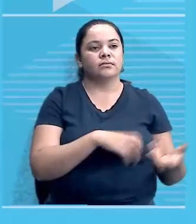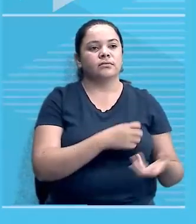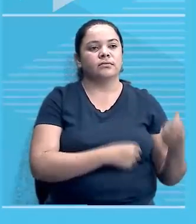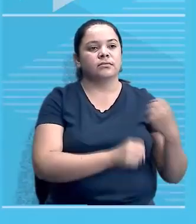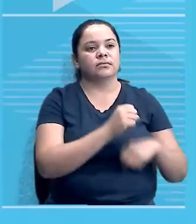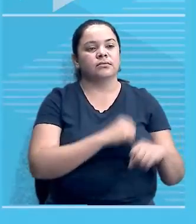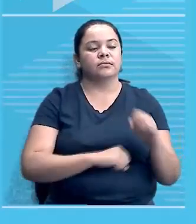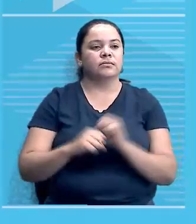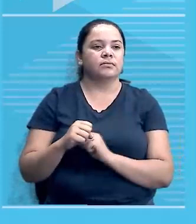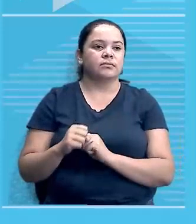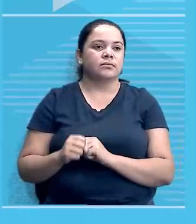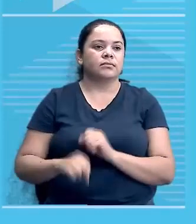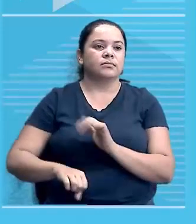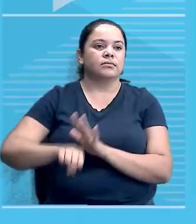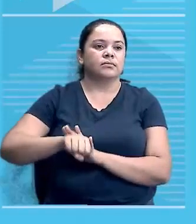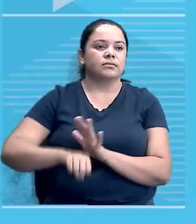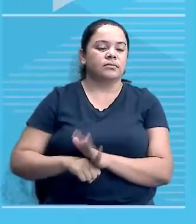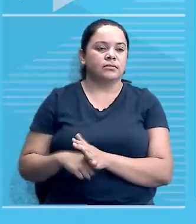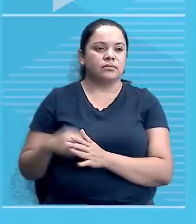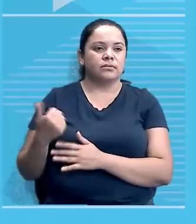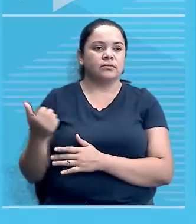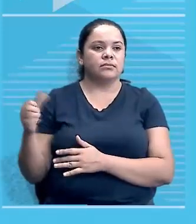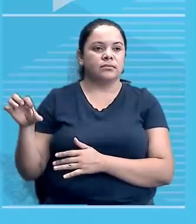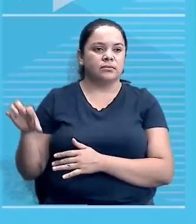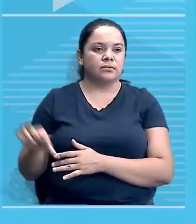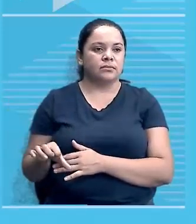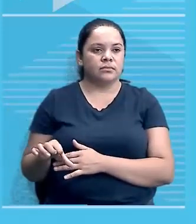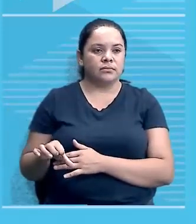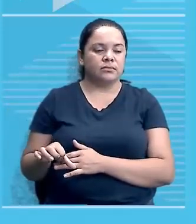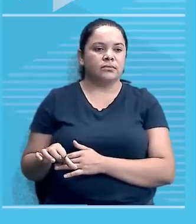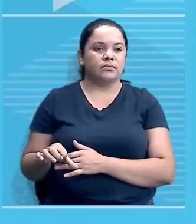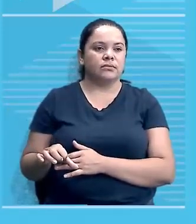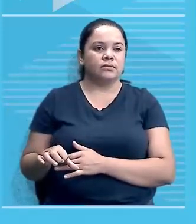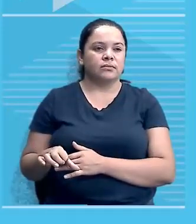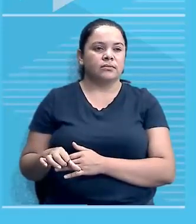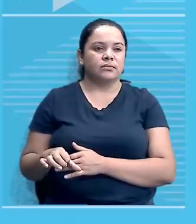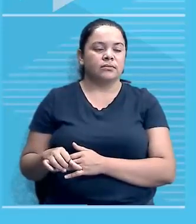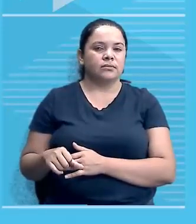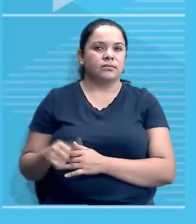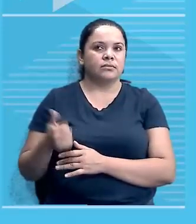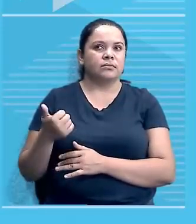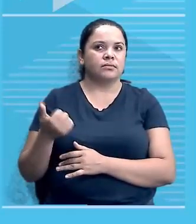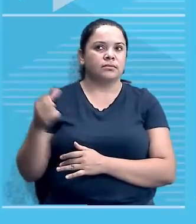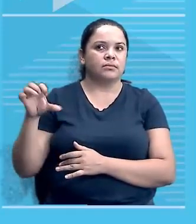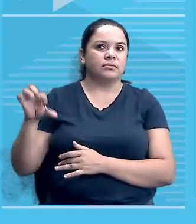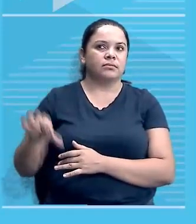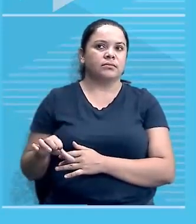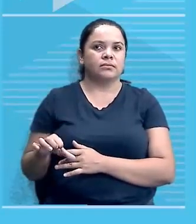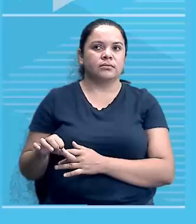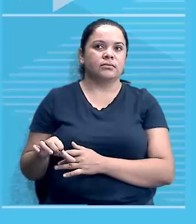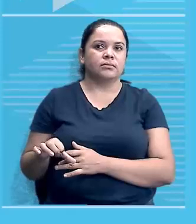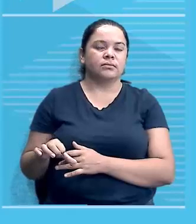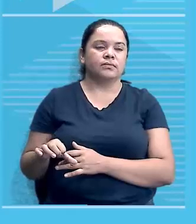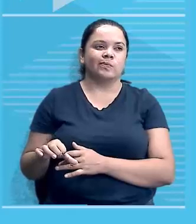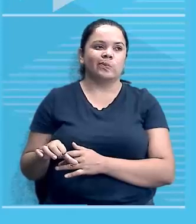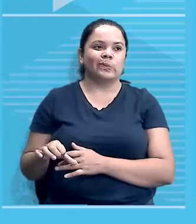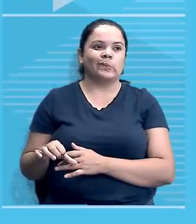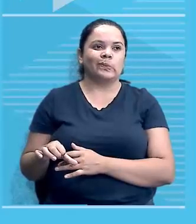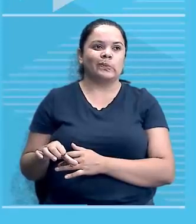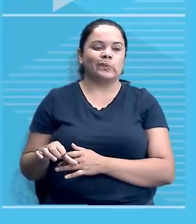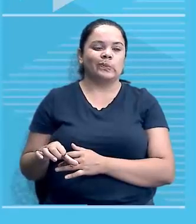na África e na Ásia. E no século XX, essas colônias vão se tornando independentes. Assim com